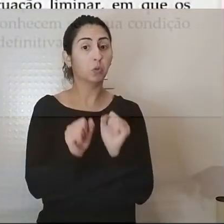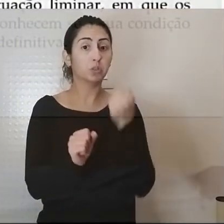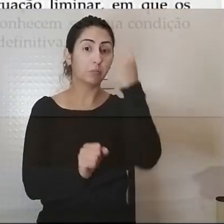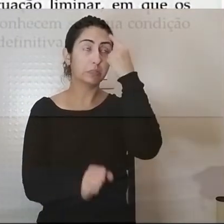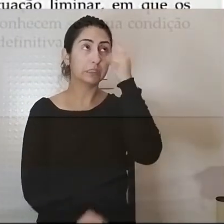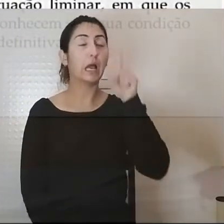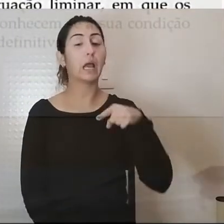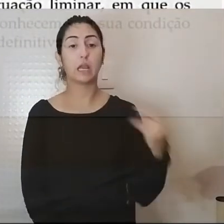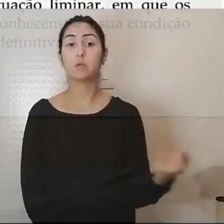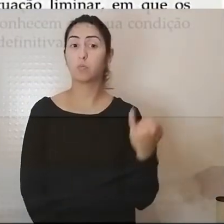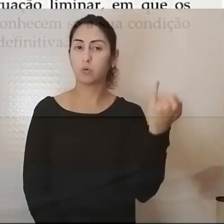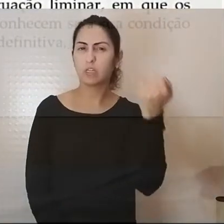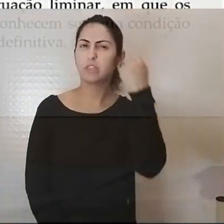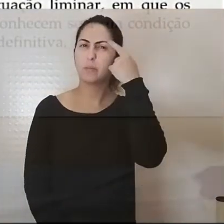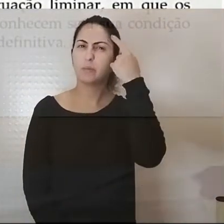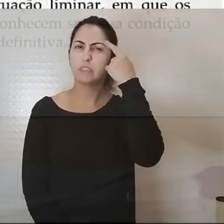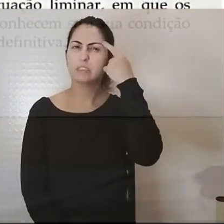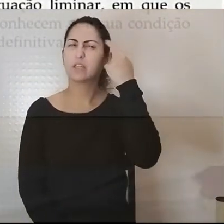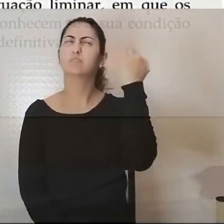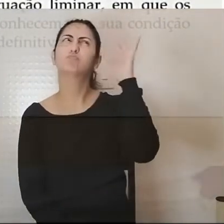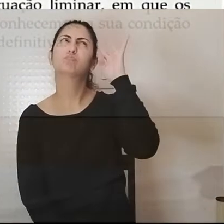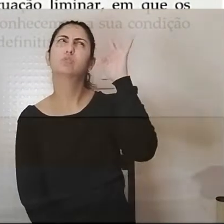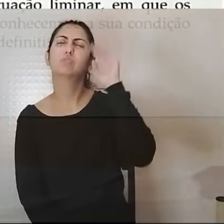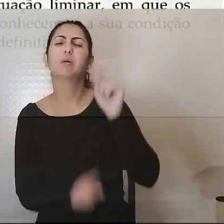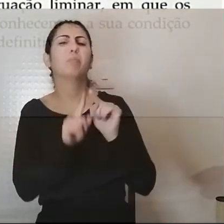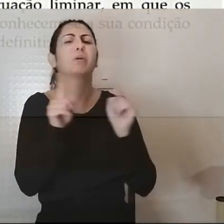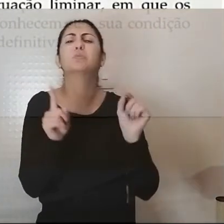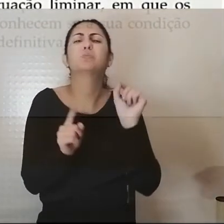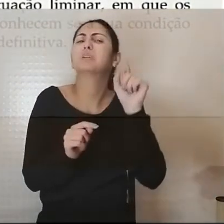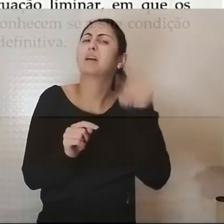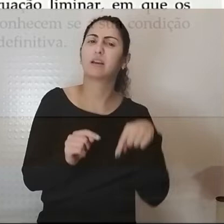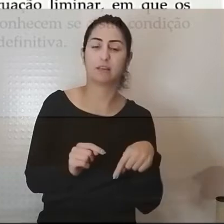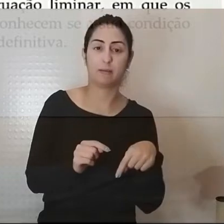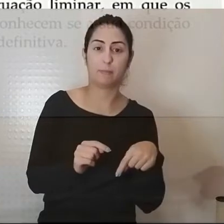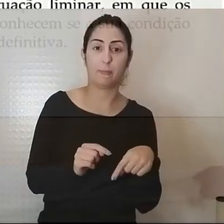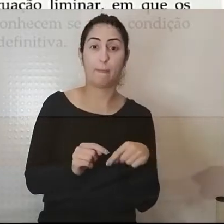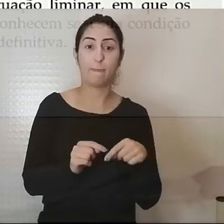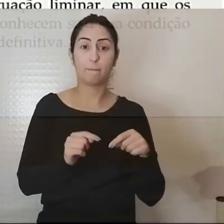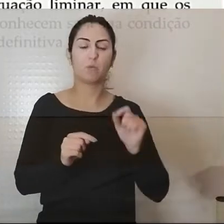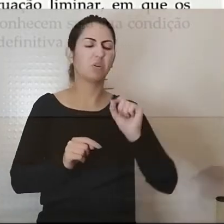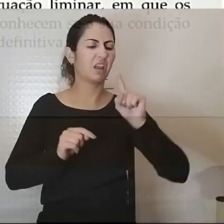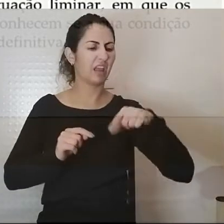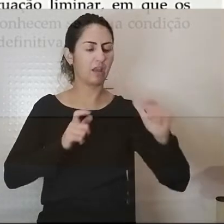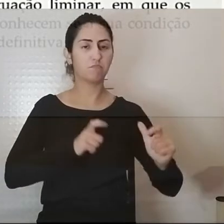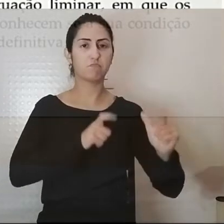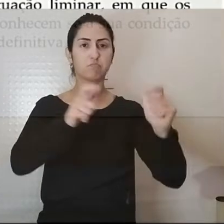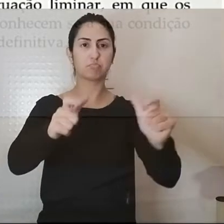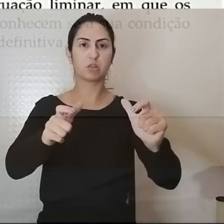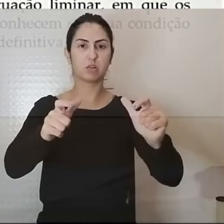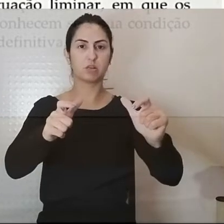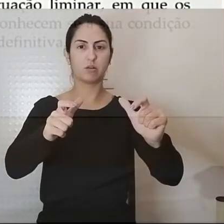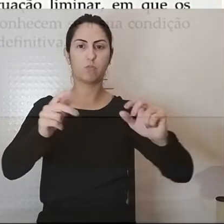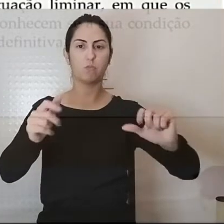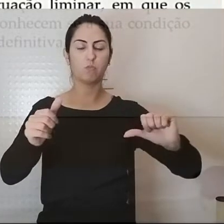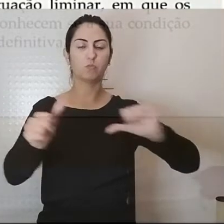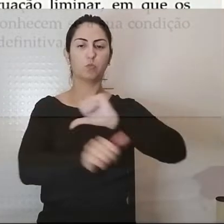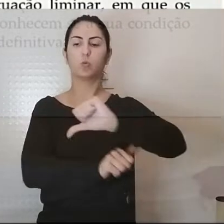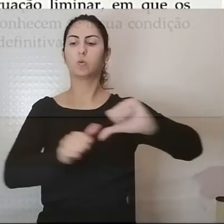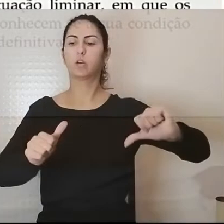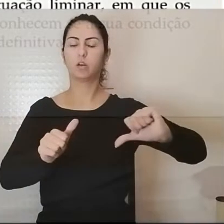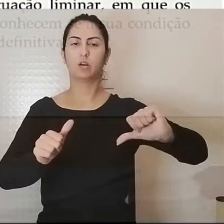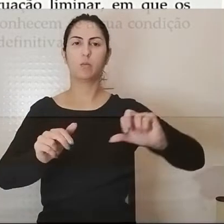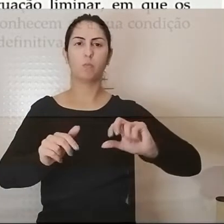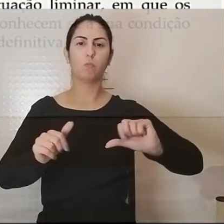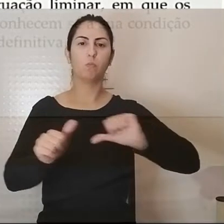pensar ou refletir mas quem é este deslocado? Ser deslocado evoca não somente uma